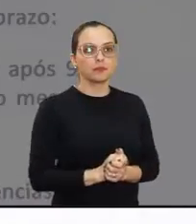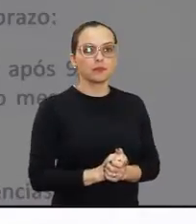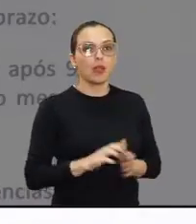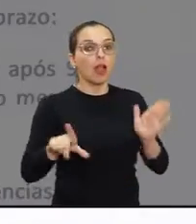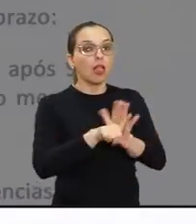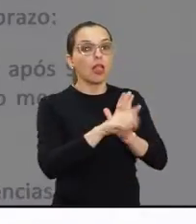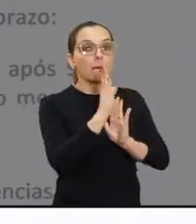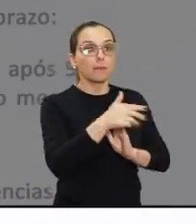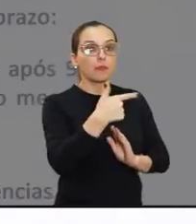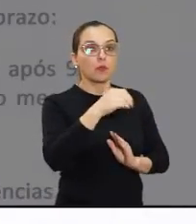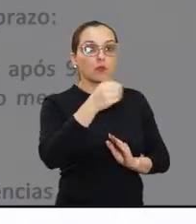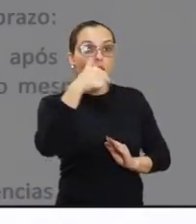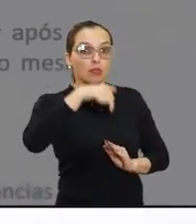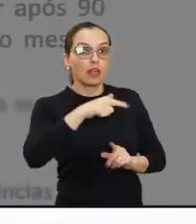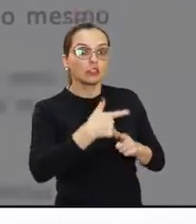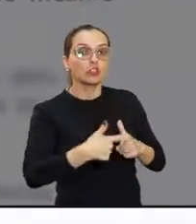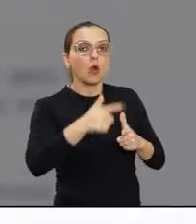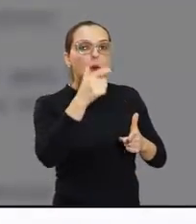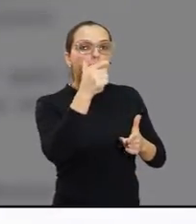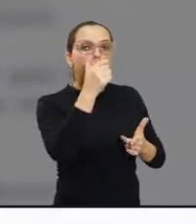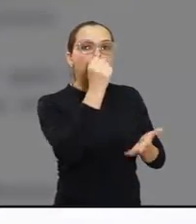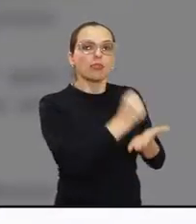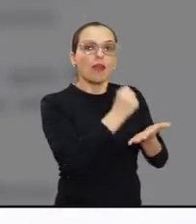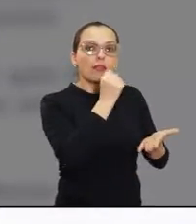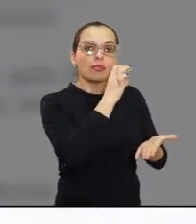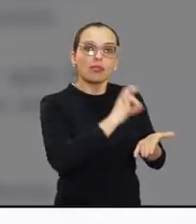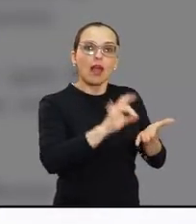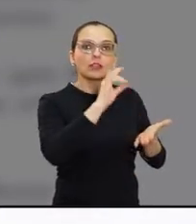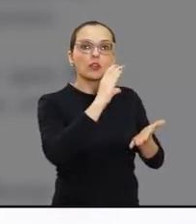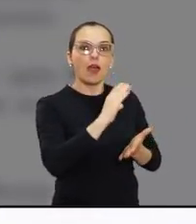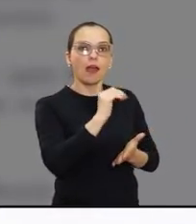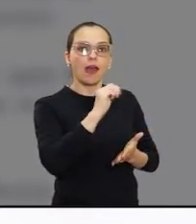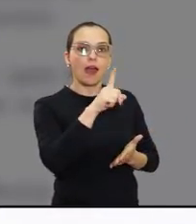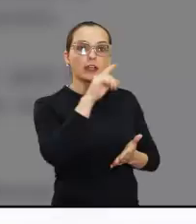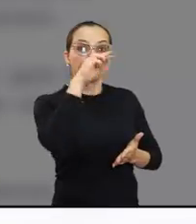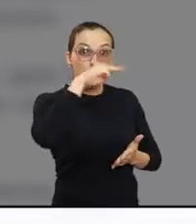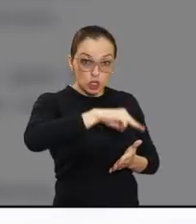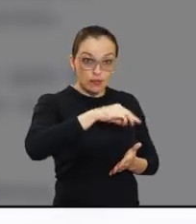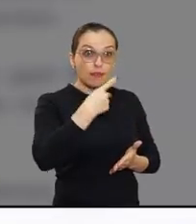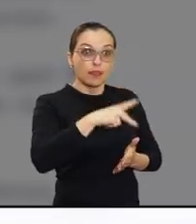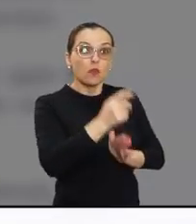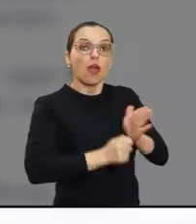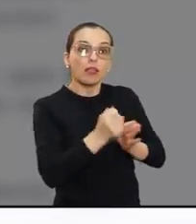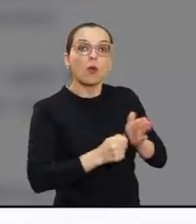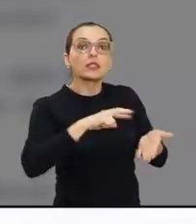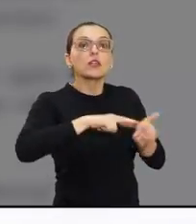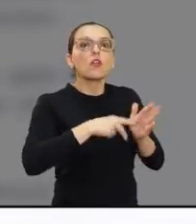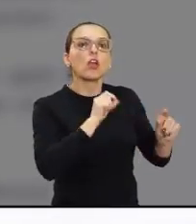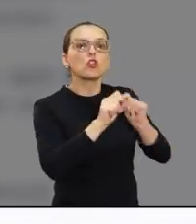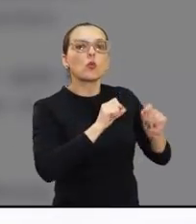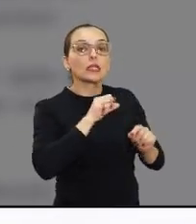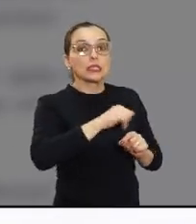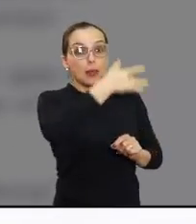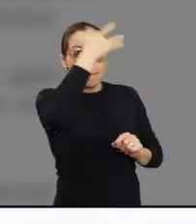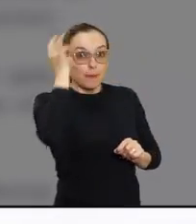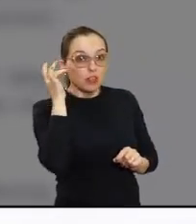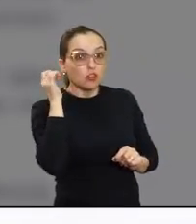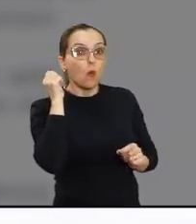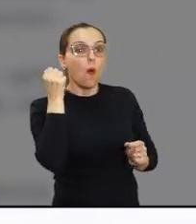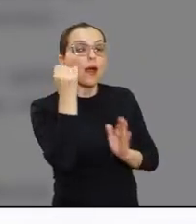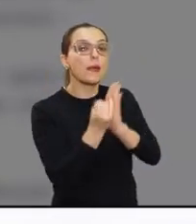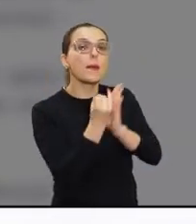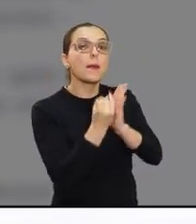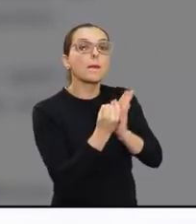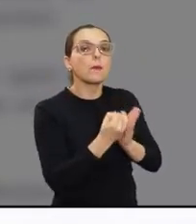Cadim Municipal, as pessoas que ficam inadimplentes com o pagamento do seu IPTU, após 90 dias da data da inadimplência,